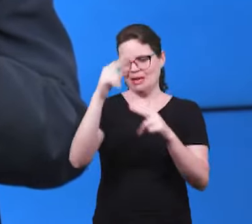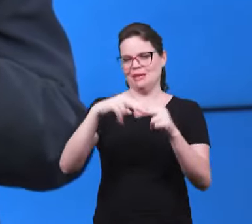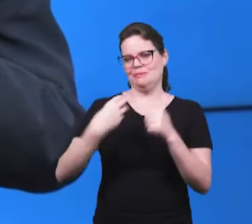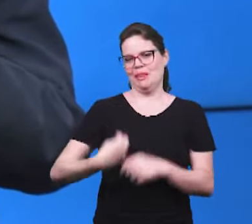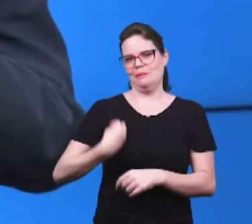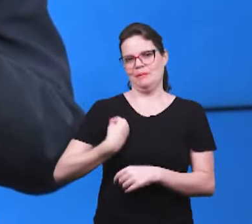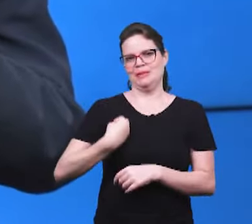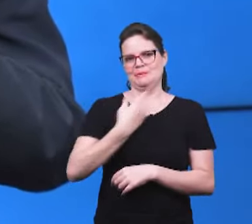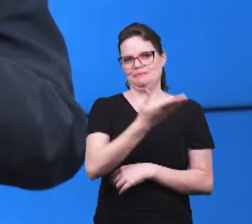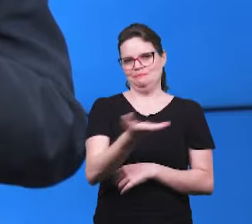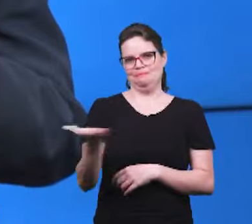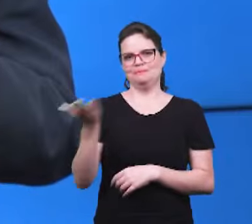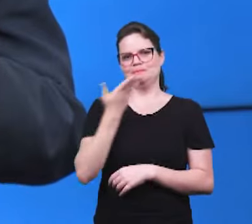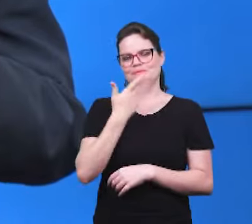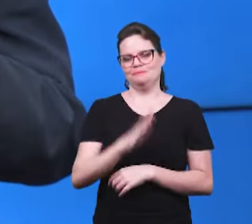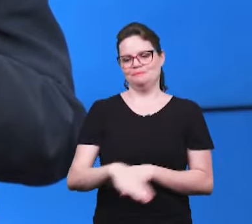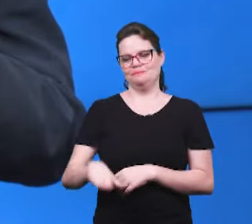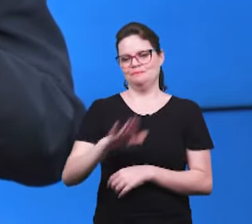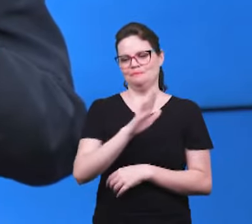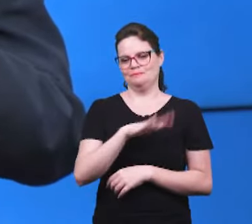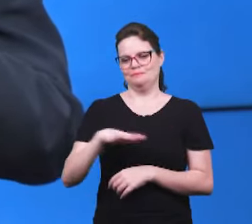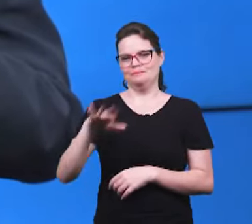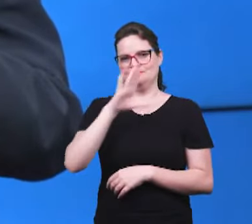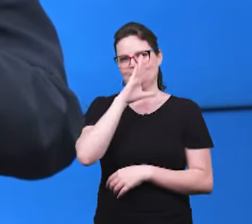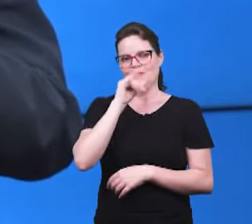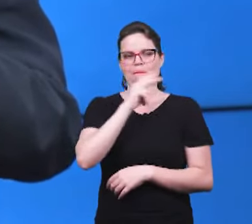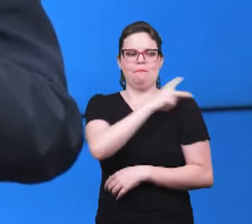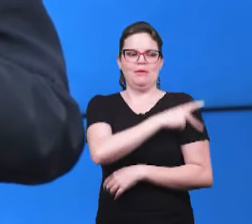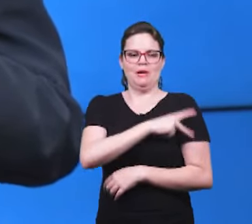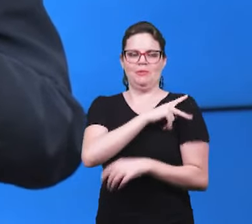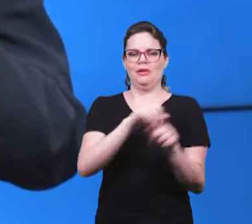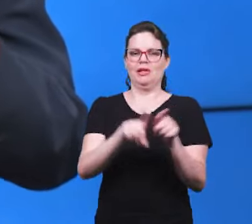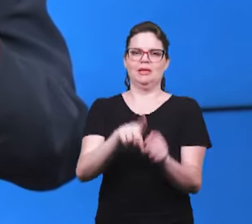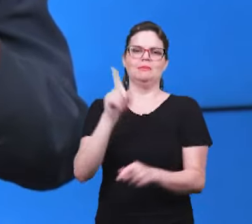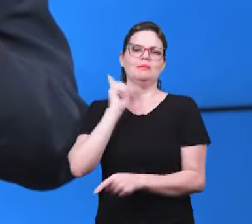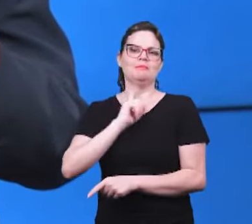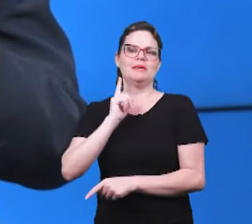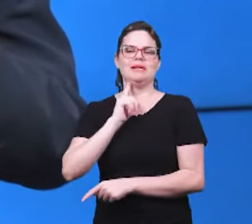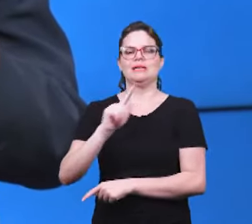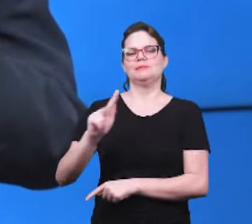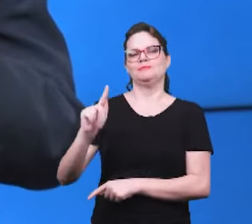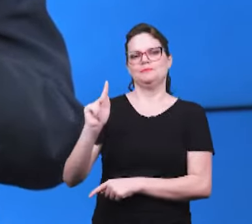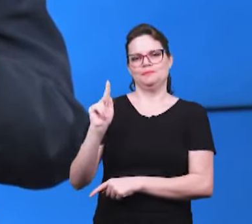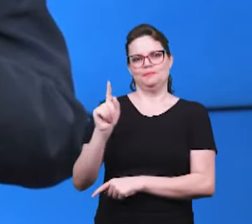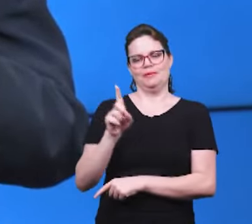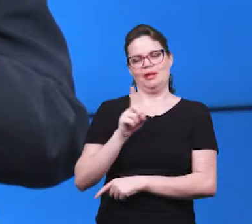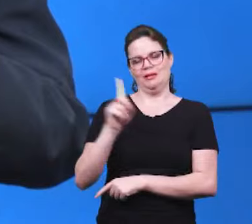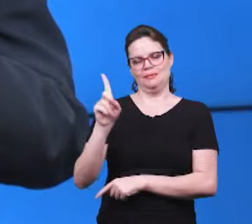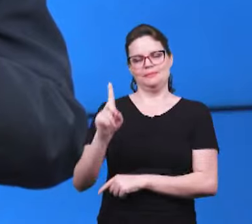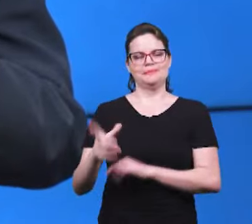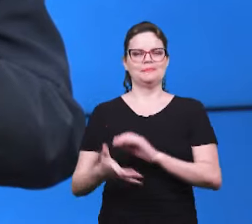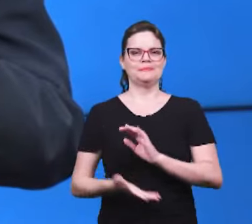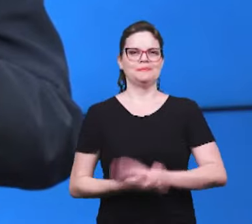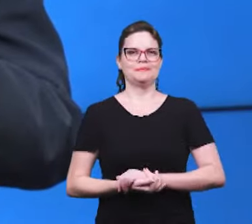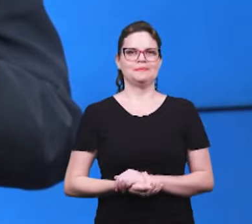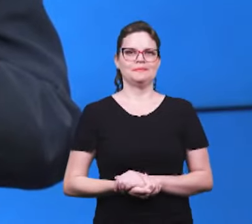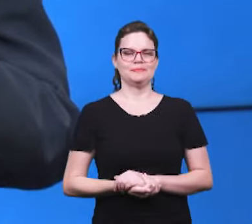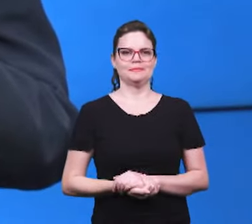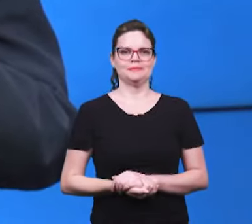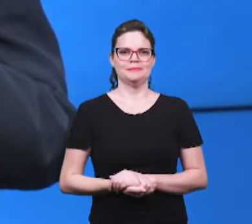nossos irmãos da classe de intermediário lá de Cocal no Piauí e também lá de Governador Valadares ali na